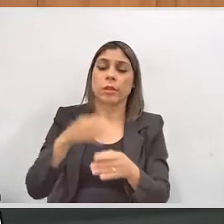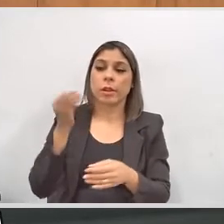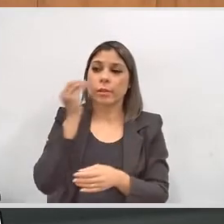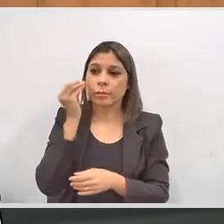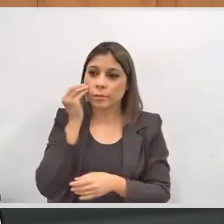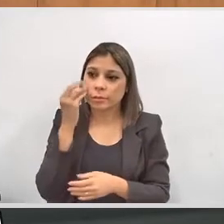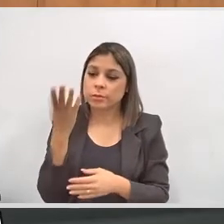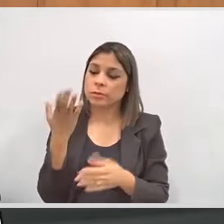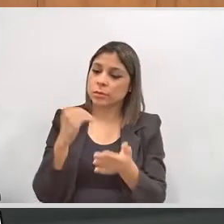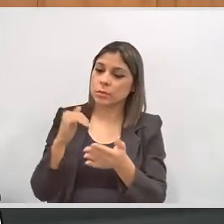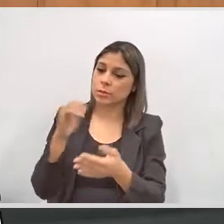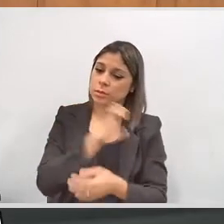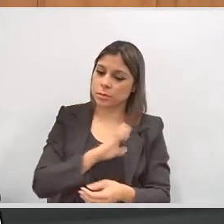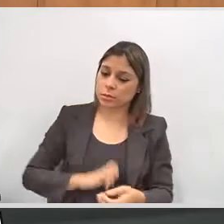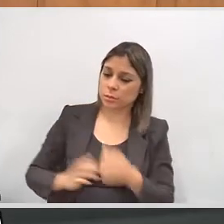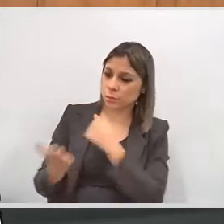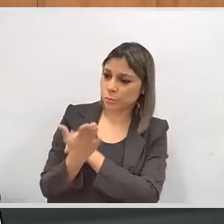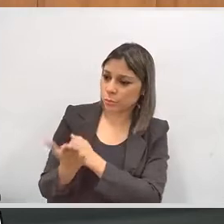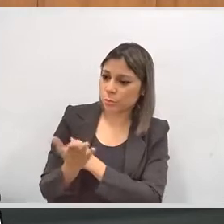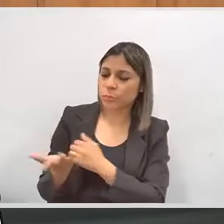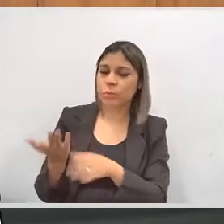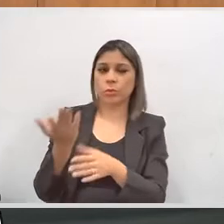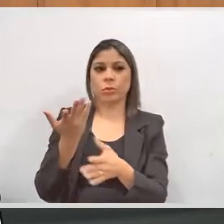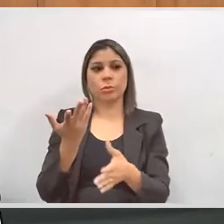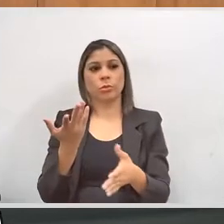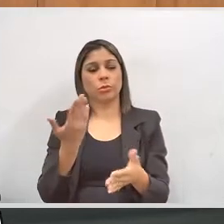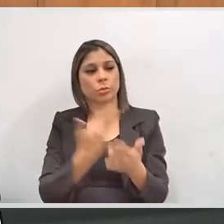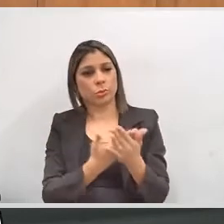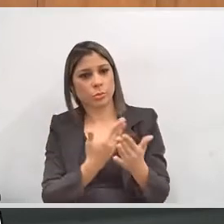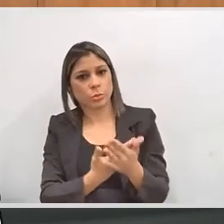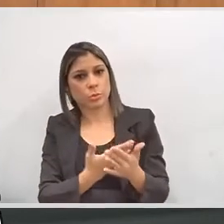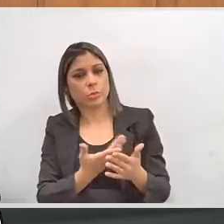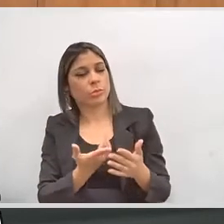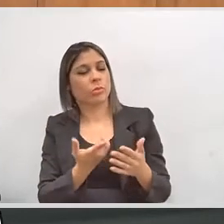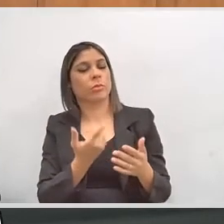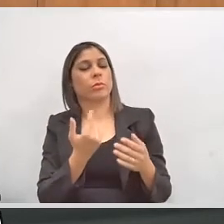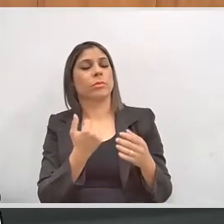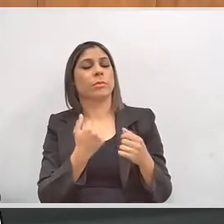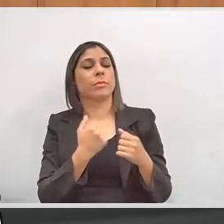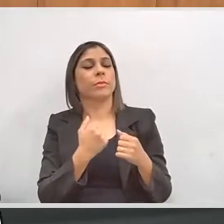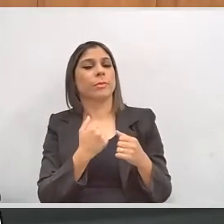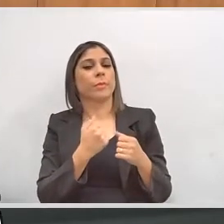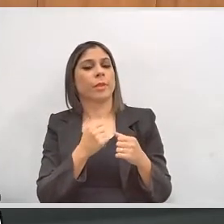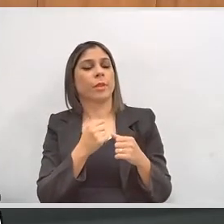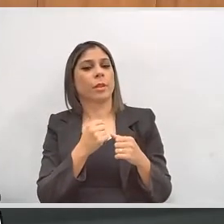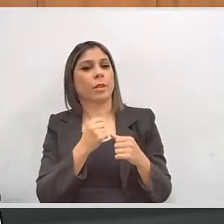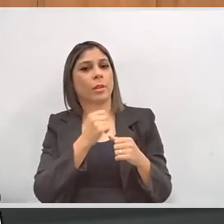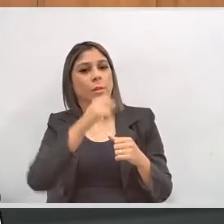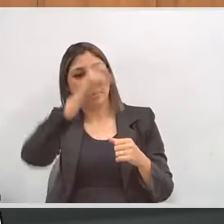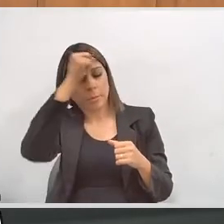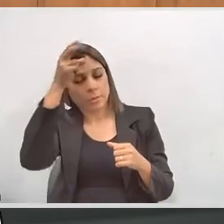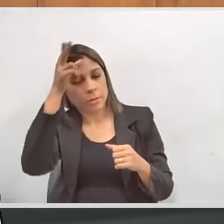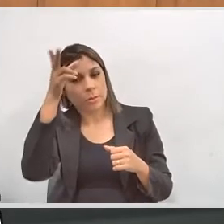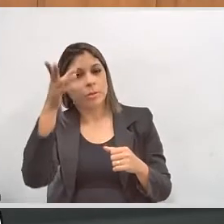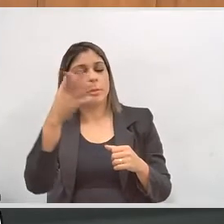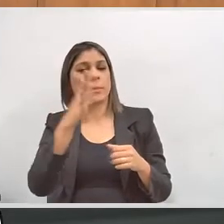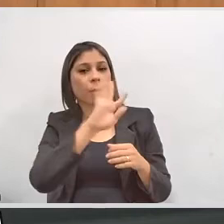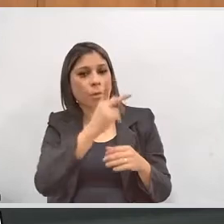nossas limitações, contando com o apoio do Estado, contando com o apoio dos municípios, principalmente Belo Horizonte, mas, realmente,